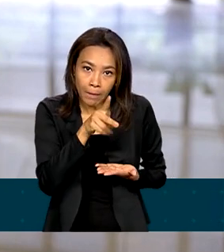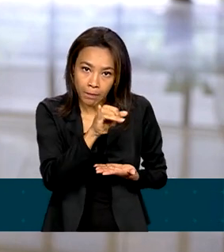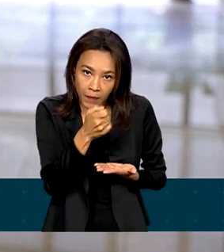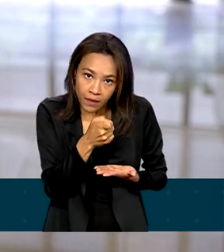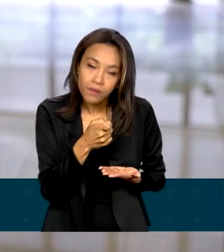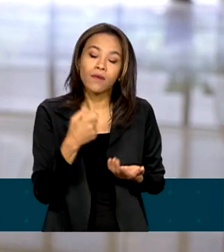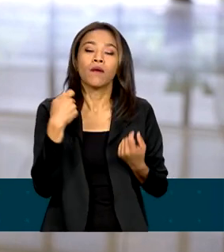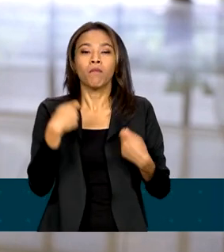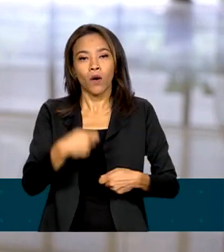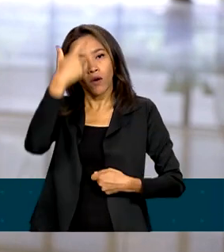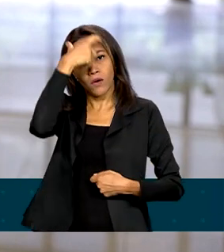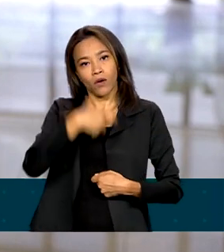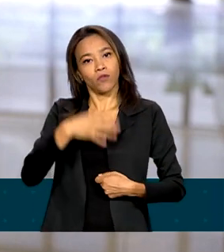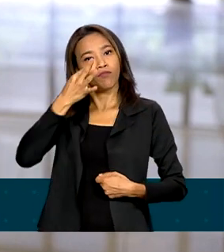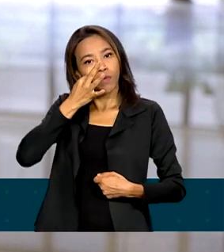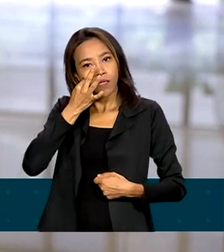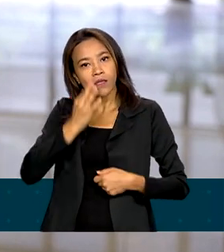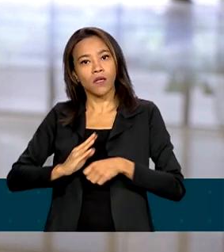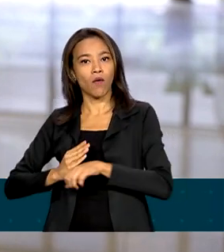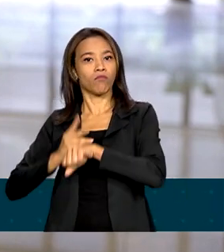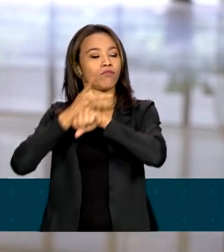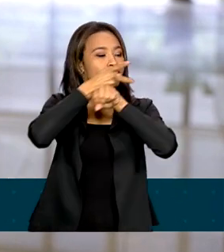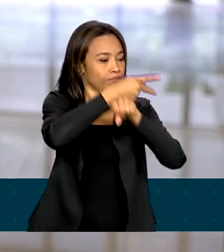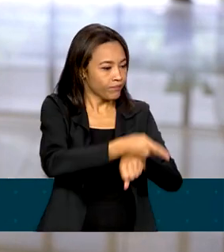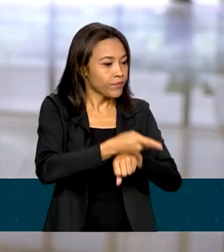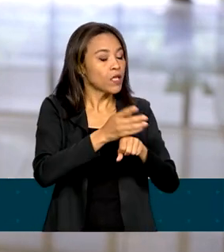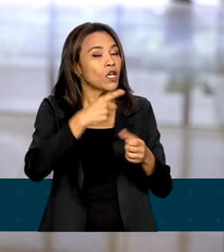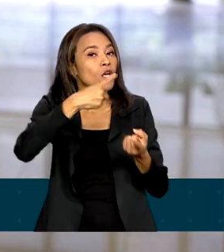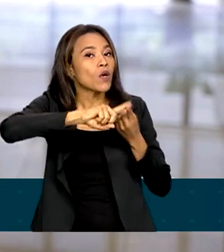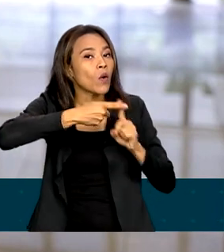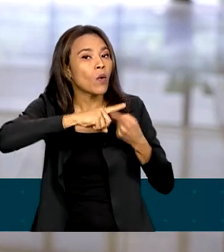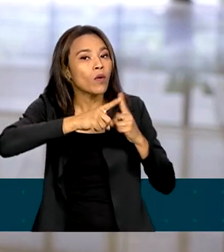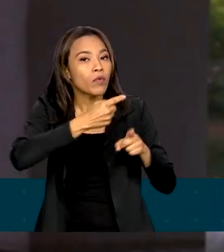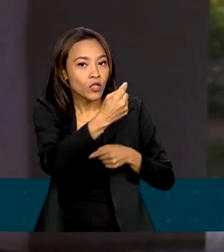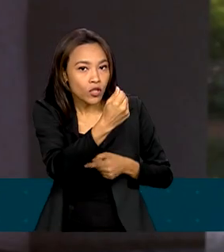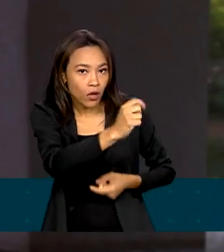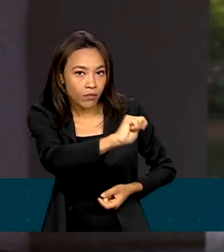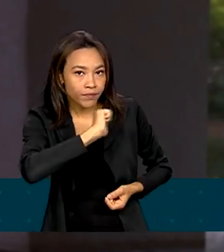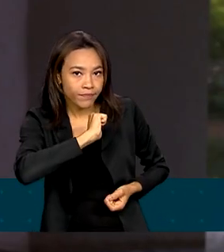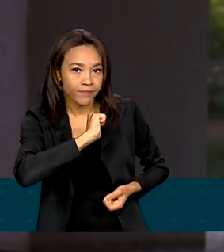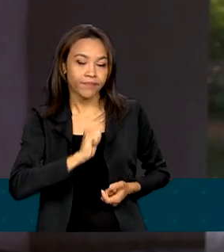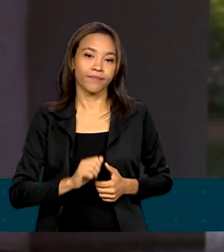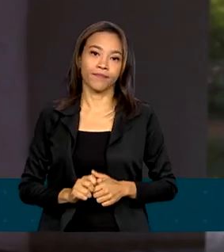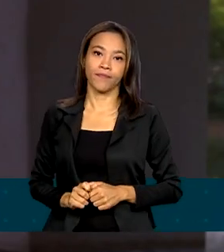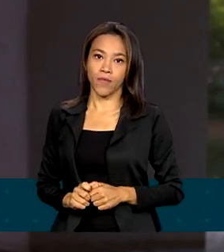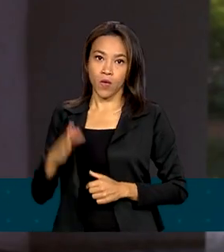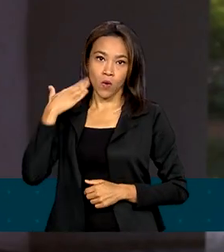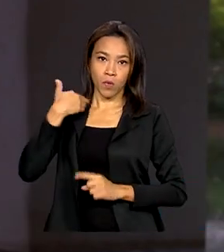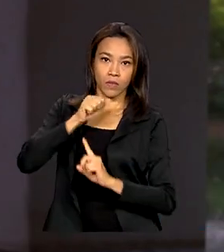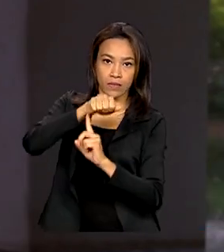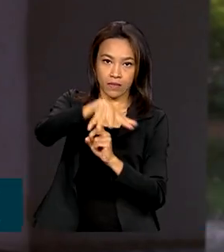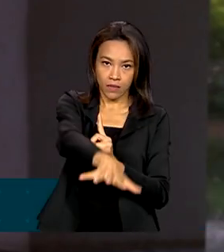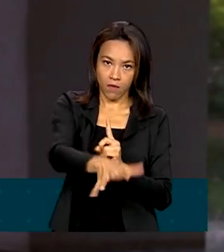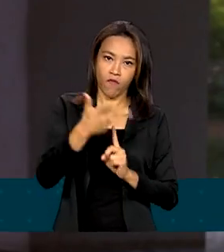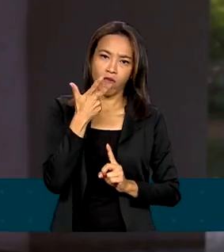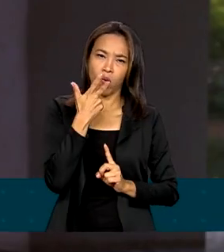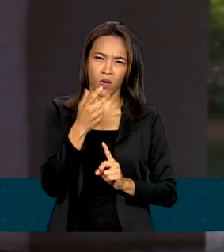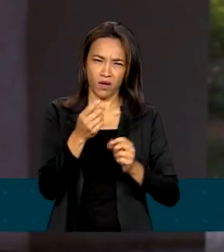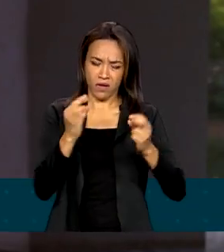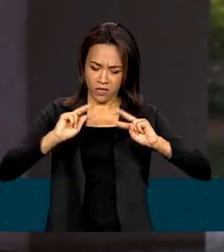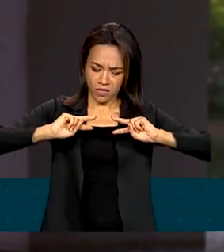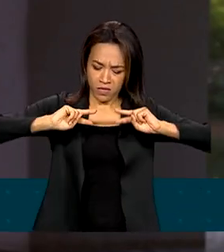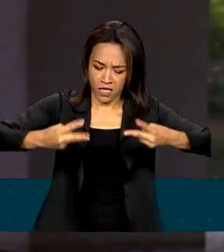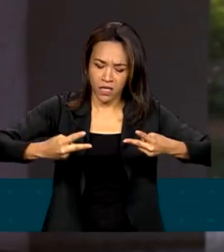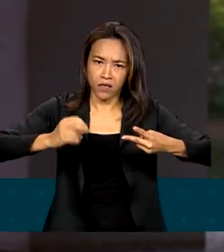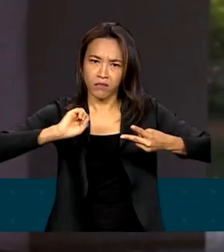o cidadão se dirija à instituição financeira e combine ali a forma de transferência do recurso. O Banco Central destaca que não envia links nem